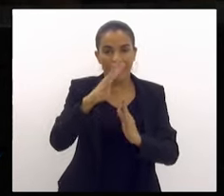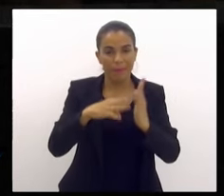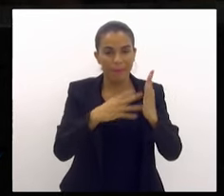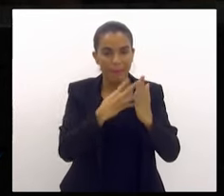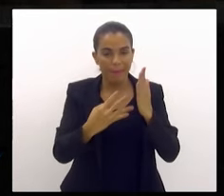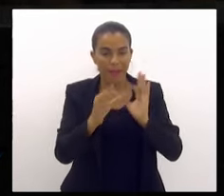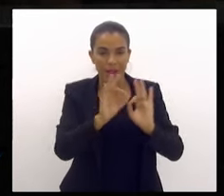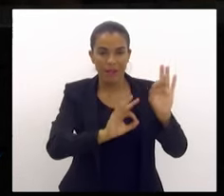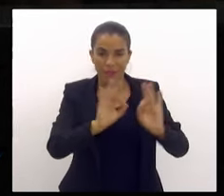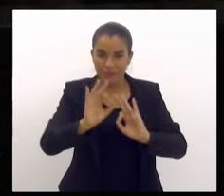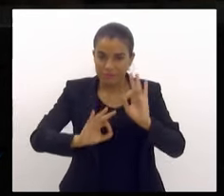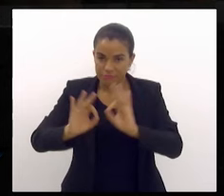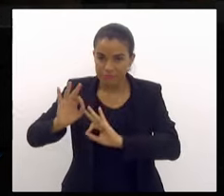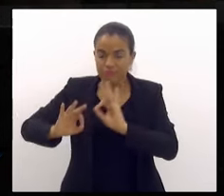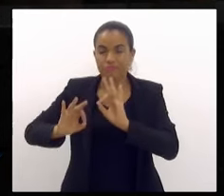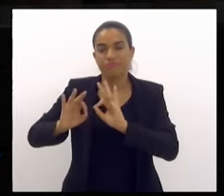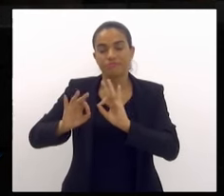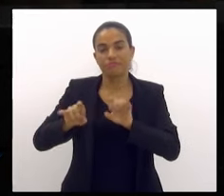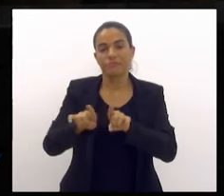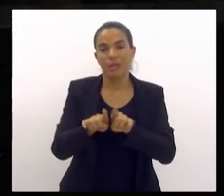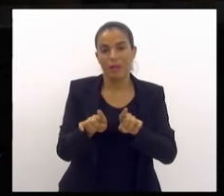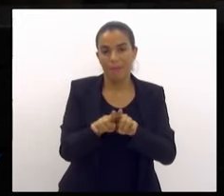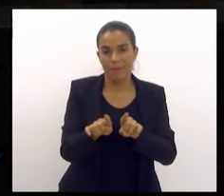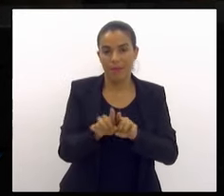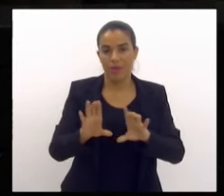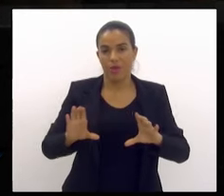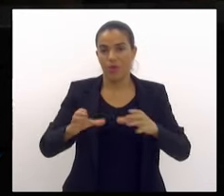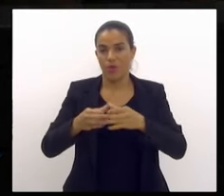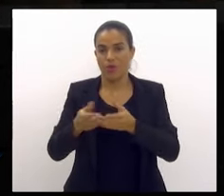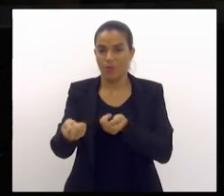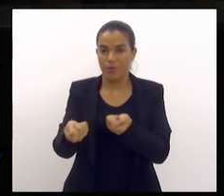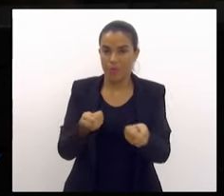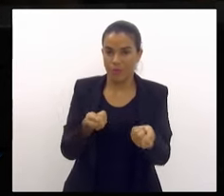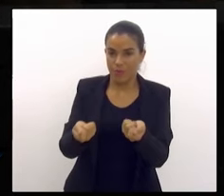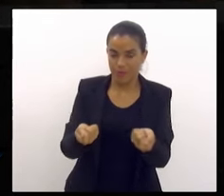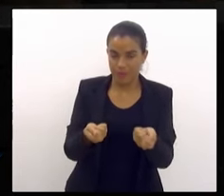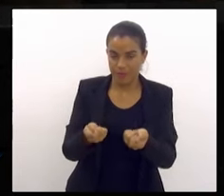com a organização, com o comando e o controle.